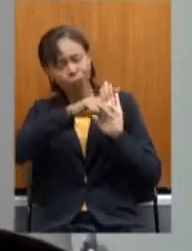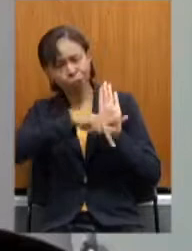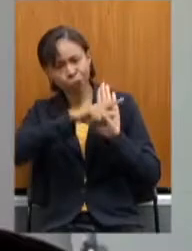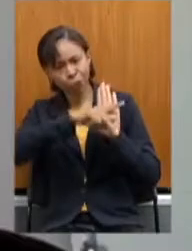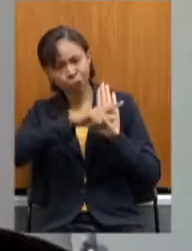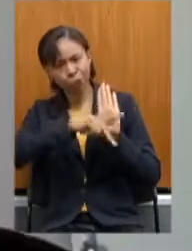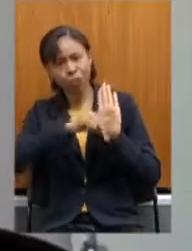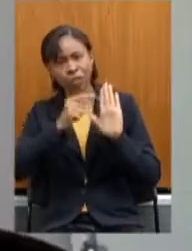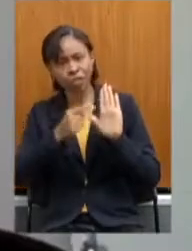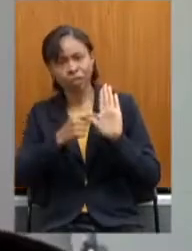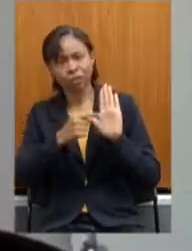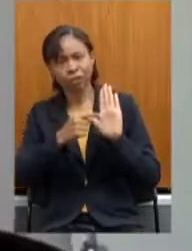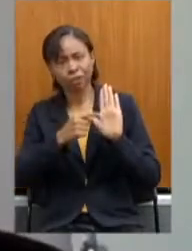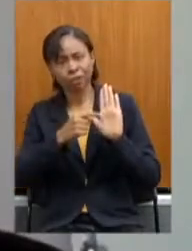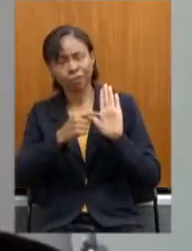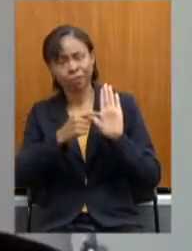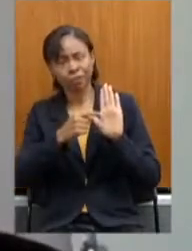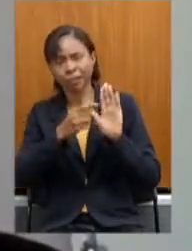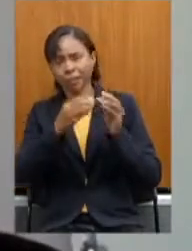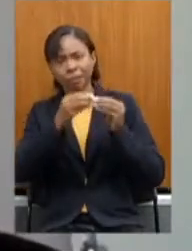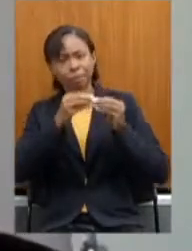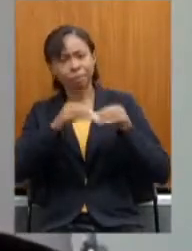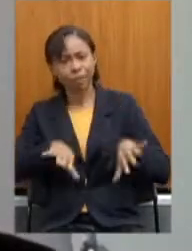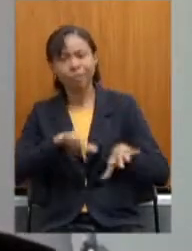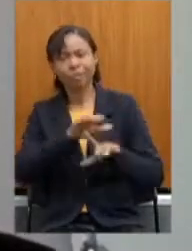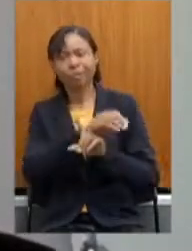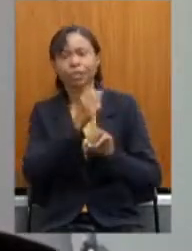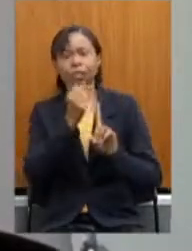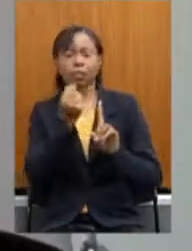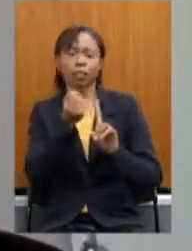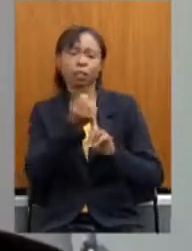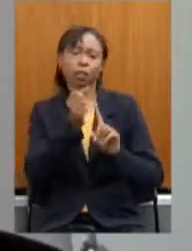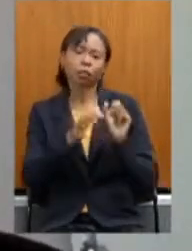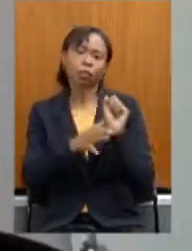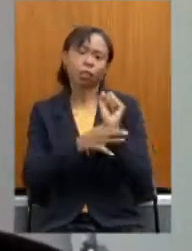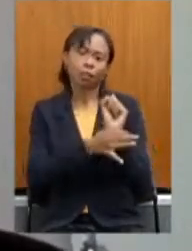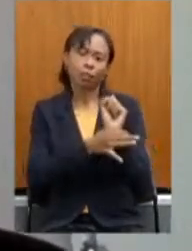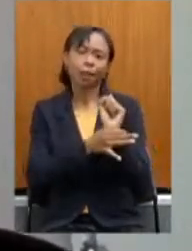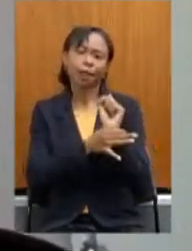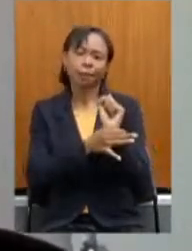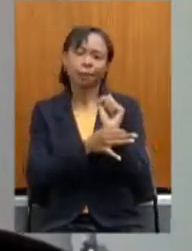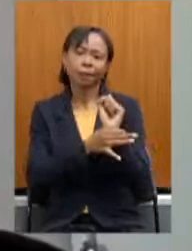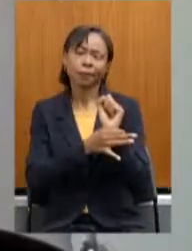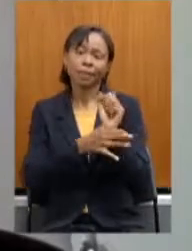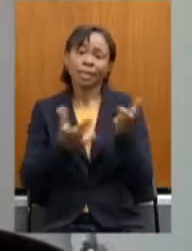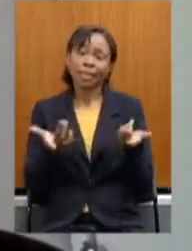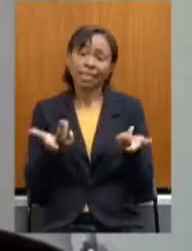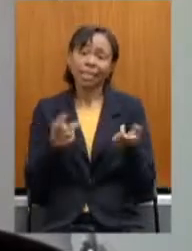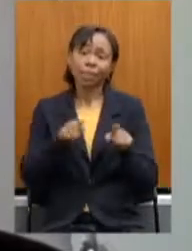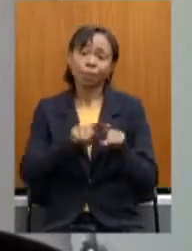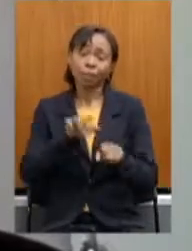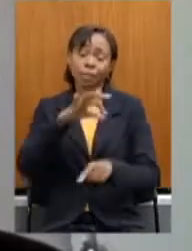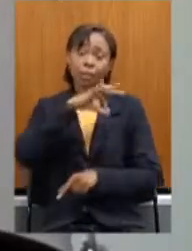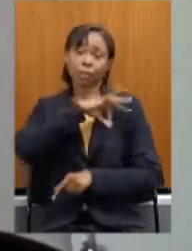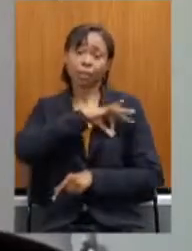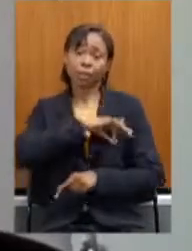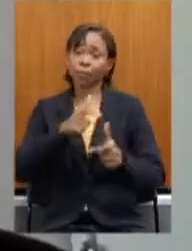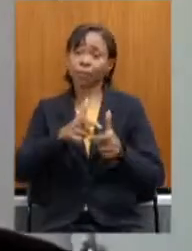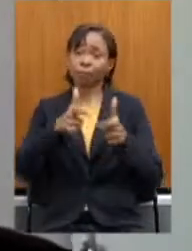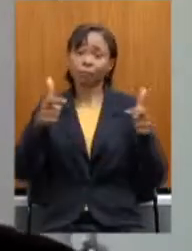desmonte da segurança social e da renda da maior parte da população.